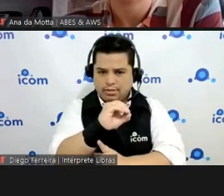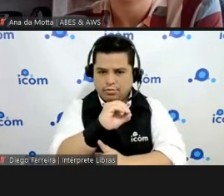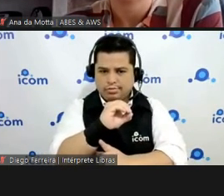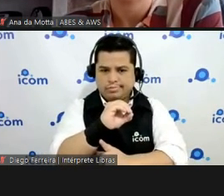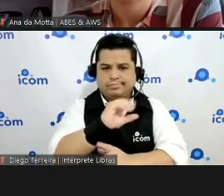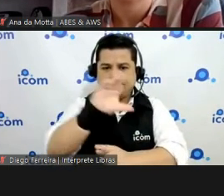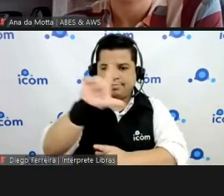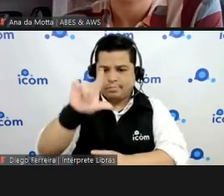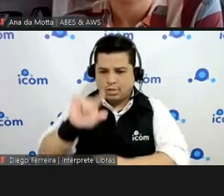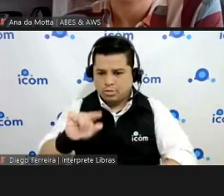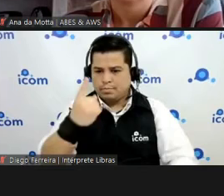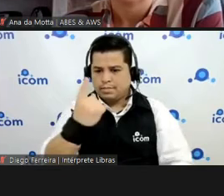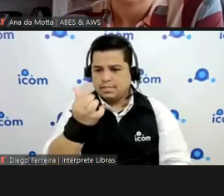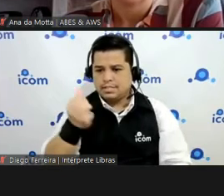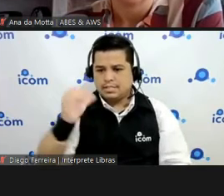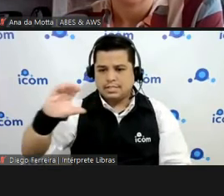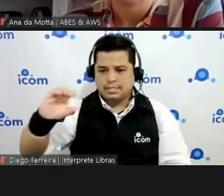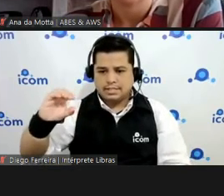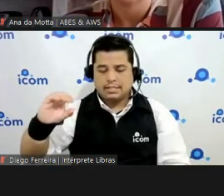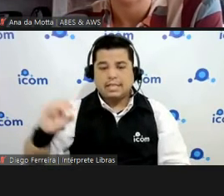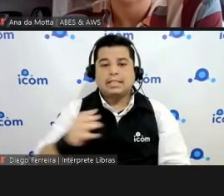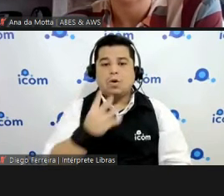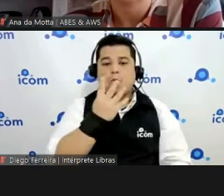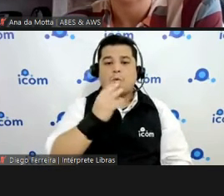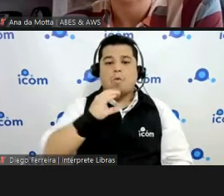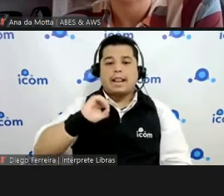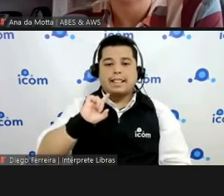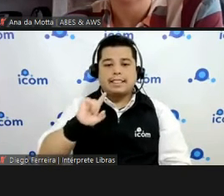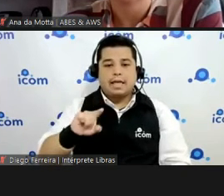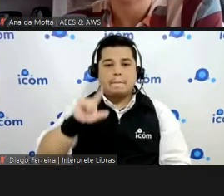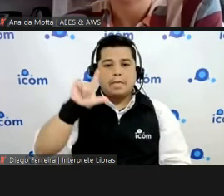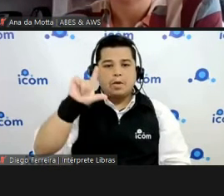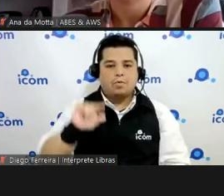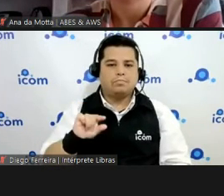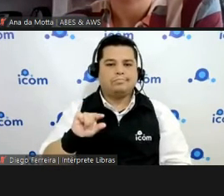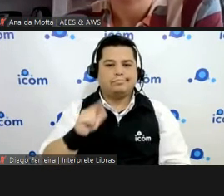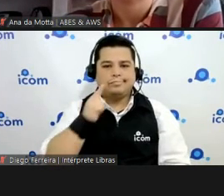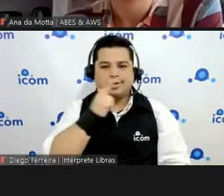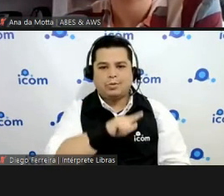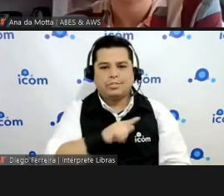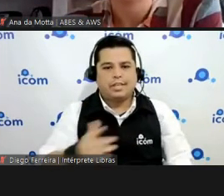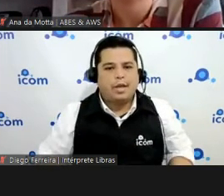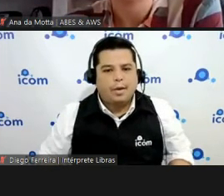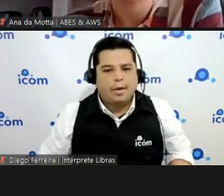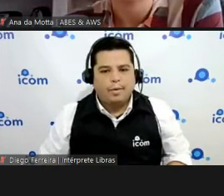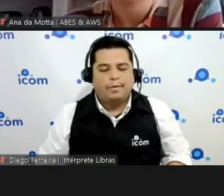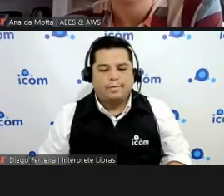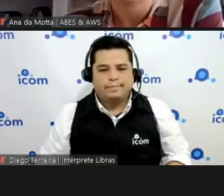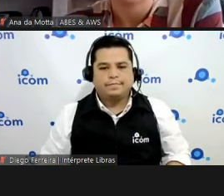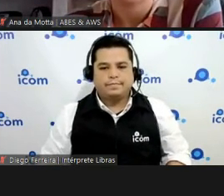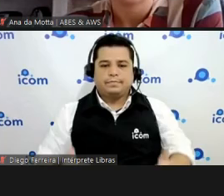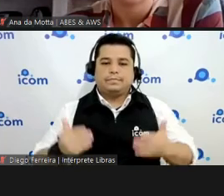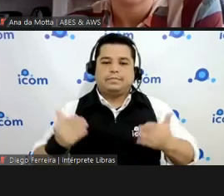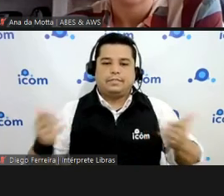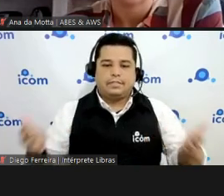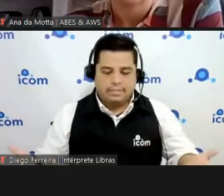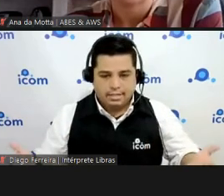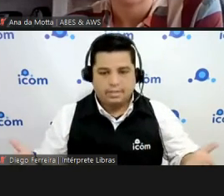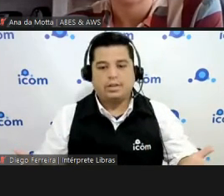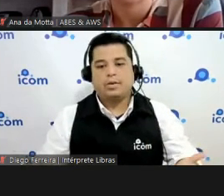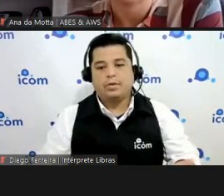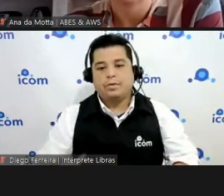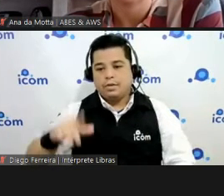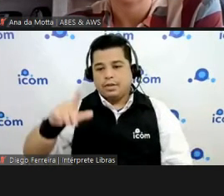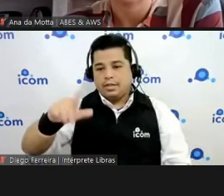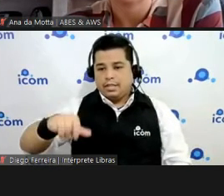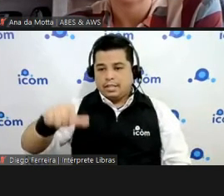eu tô economizando eu vou remunerar a empresa com 10 mil por exemplo ele pode ficar com 25% do que ele me fez